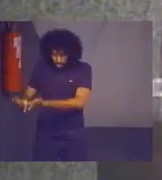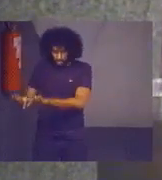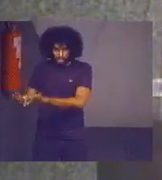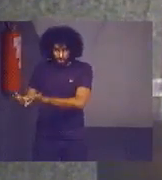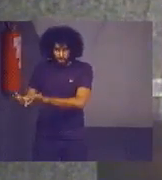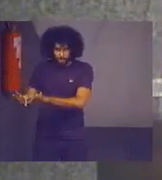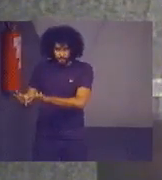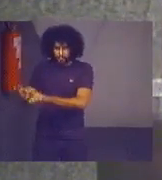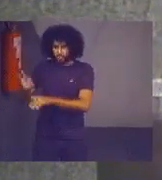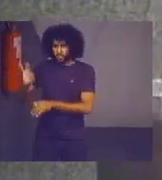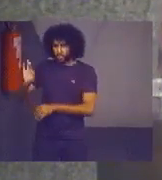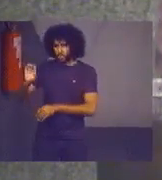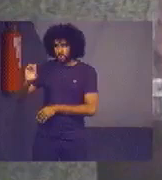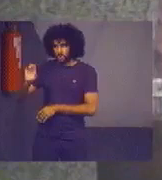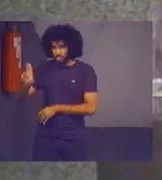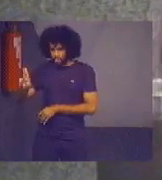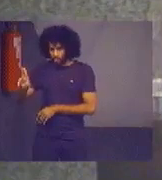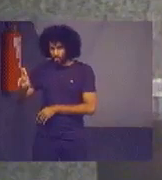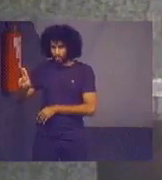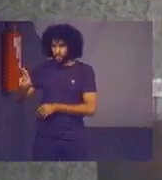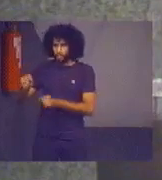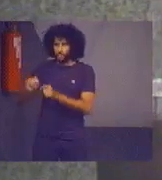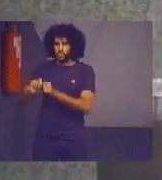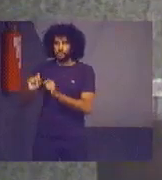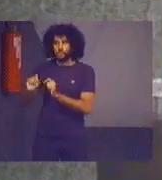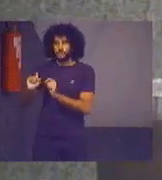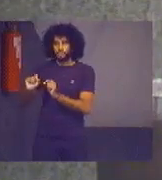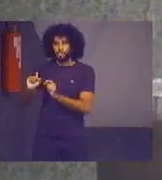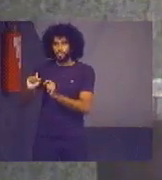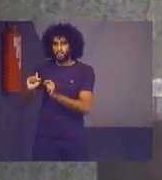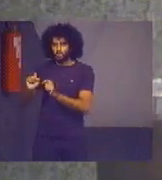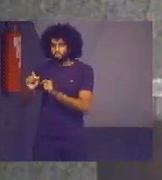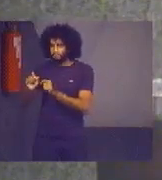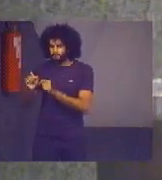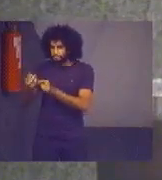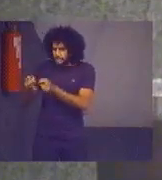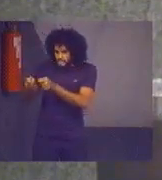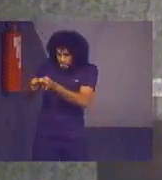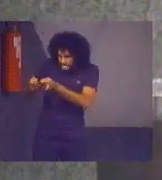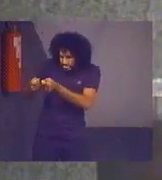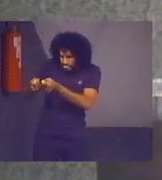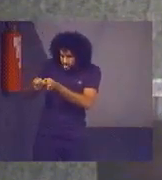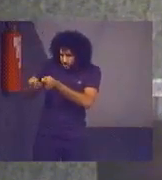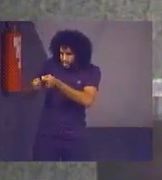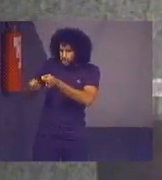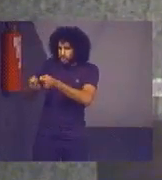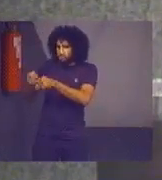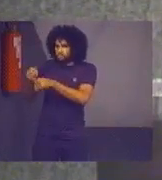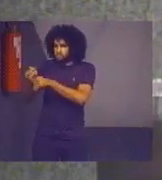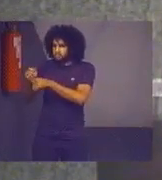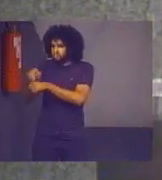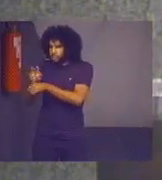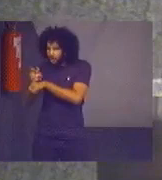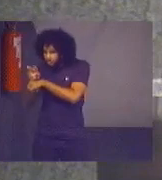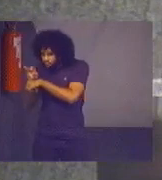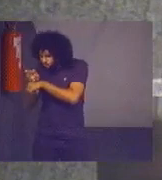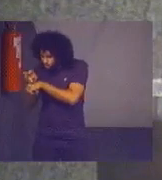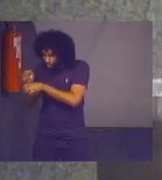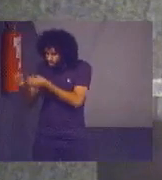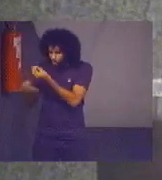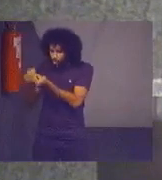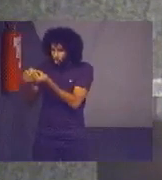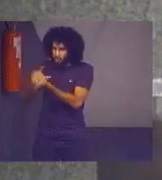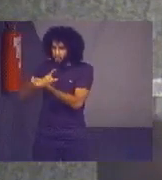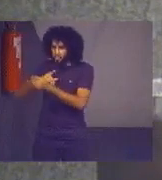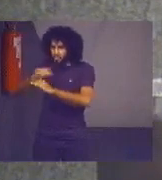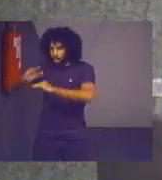Tribunal de Contas da União, posteriormente, realiza monitoramento para ver a evolução da ação do gestor público.